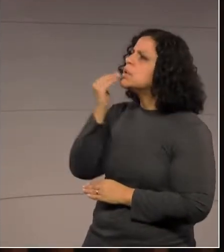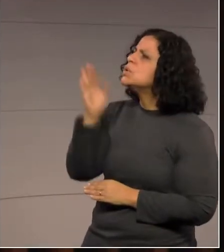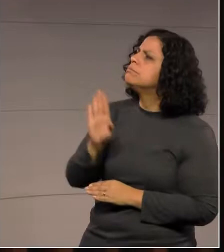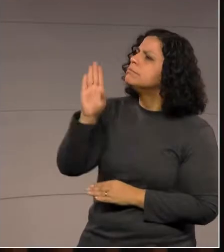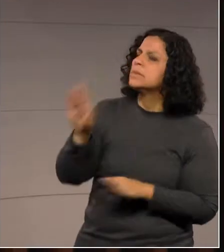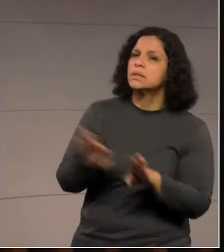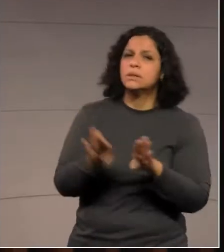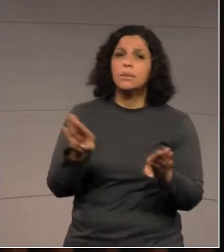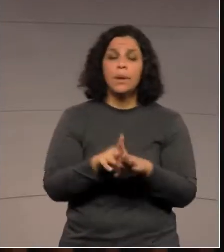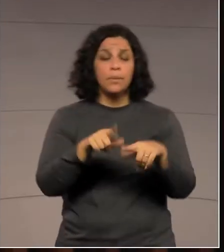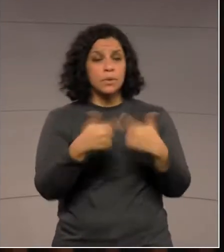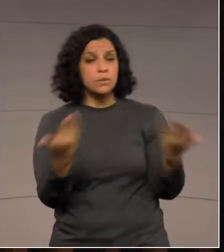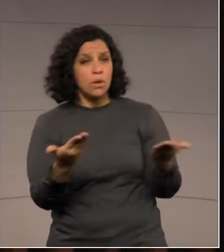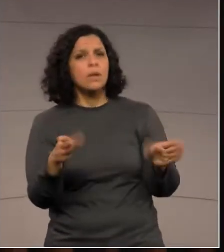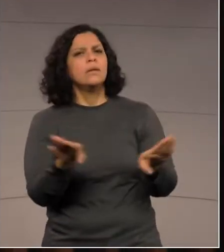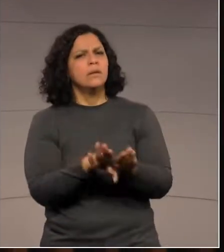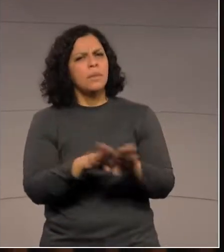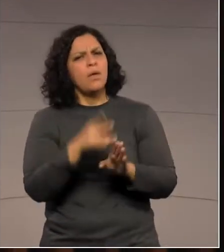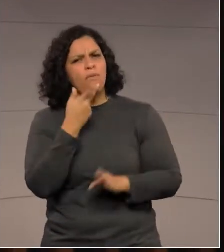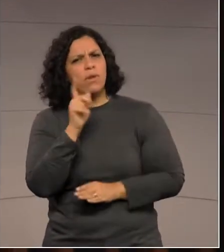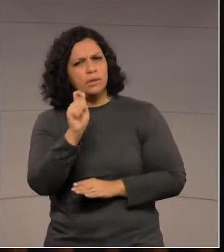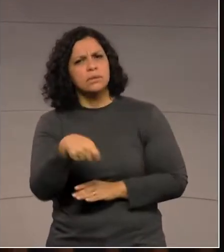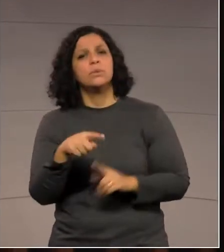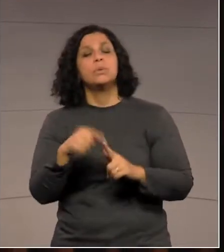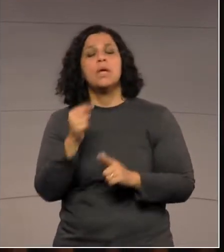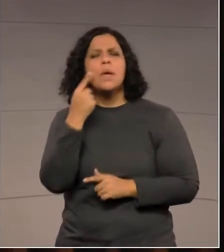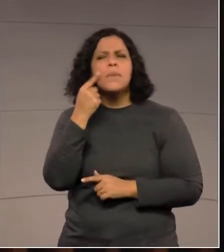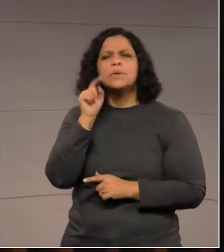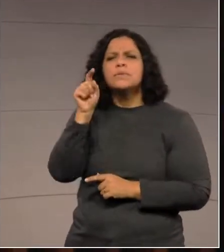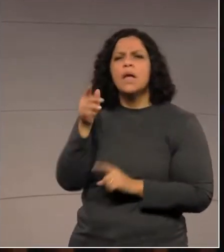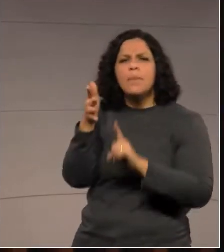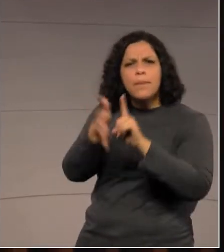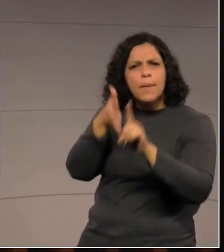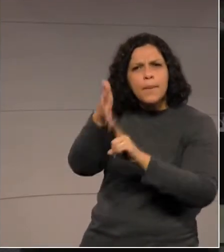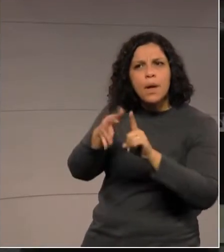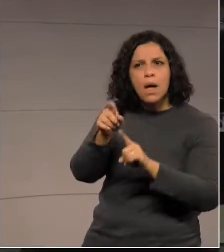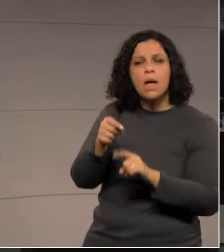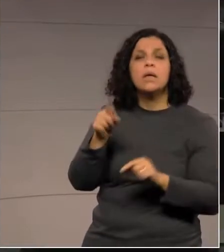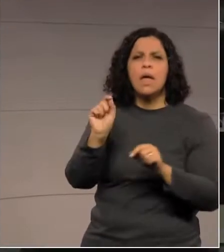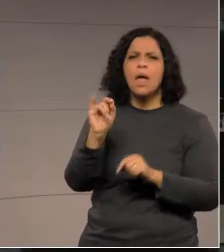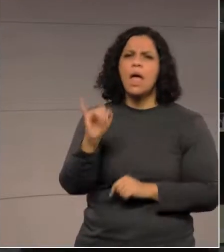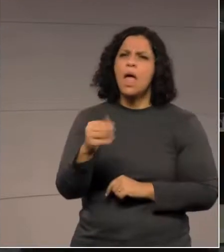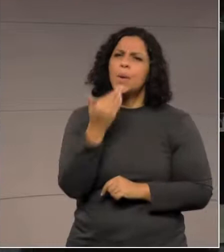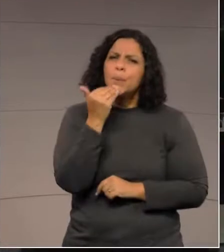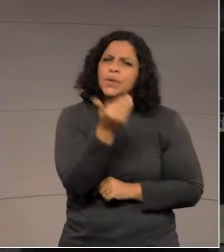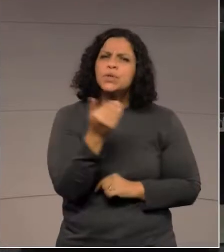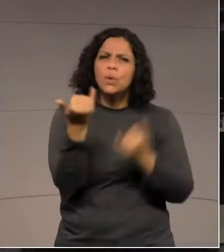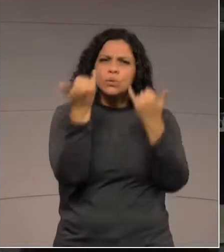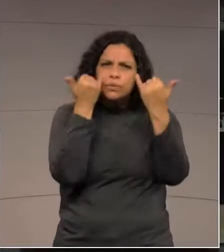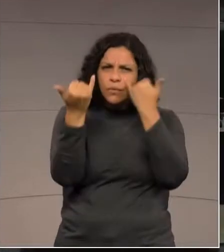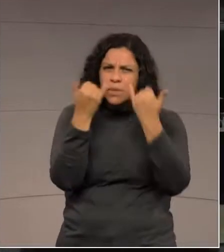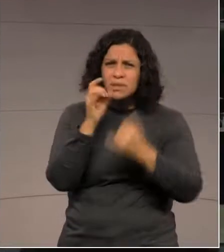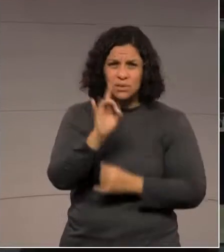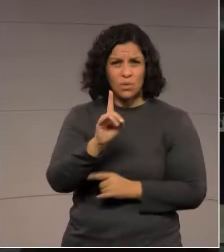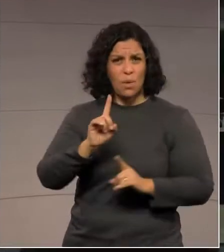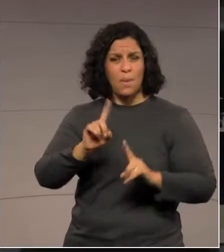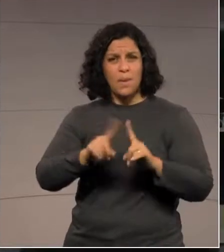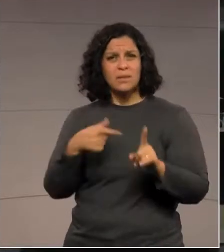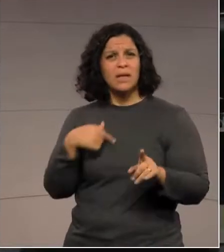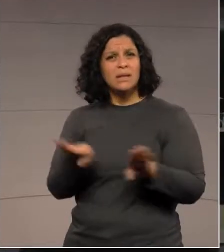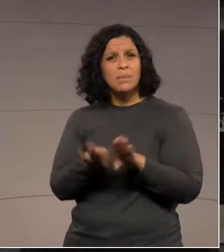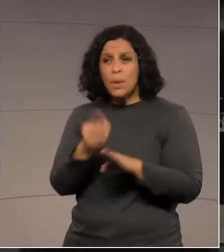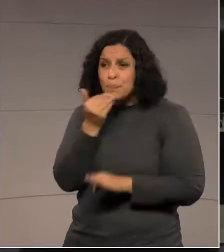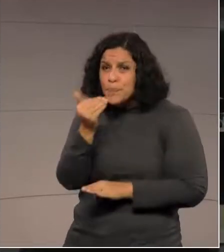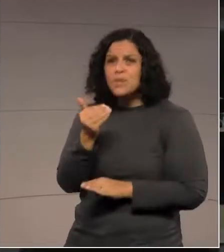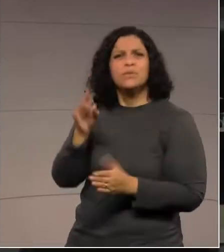pontualmente, deputado Tio Medeiros, eu penso que a sua fala da tribuna, mais do que um pedido de informações, é um